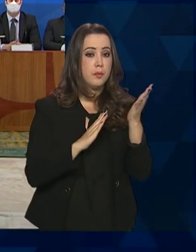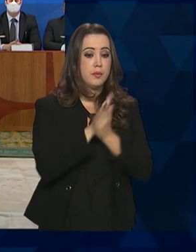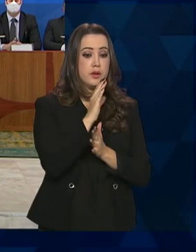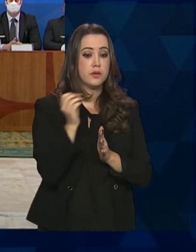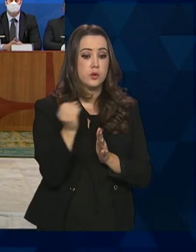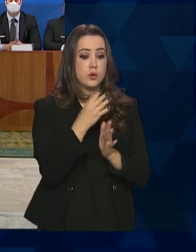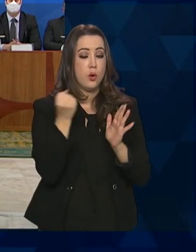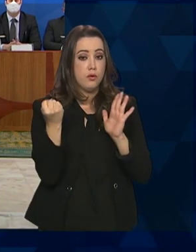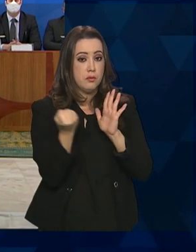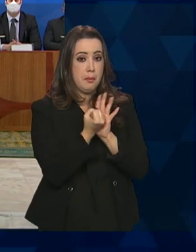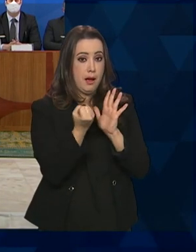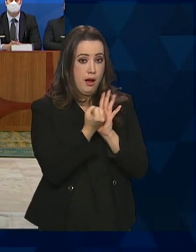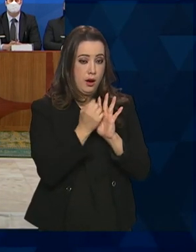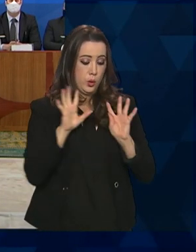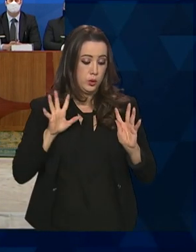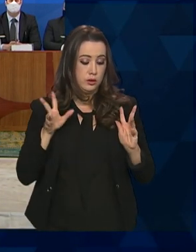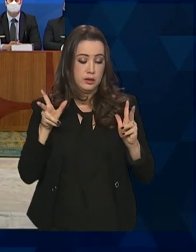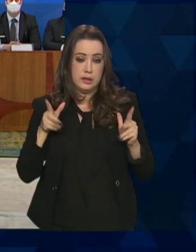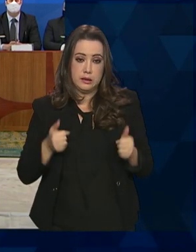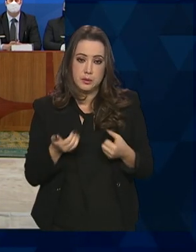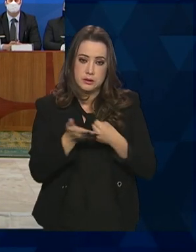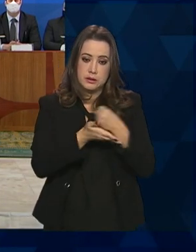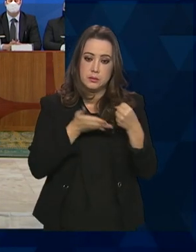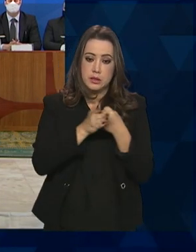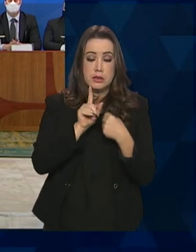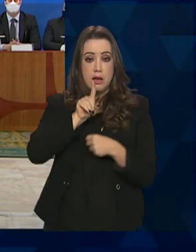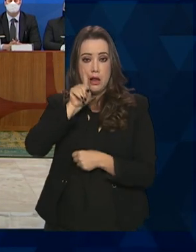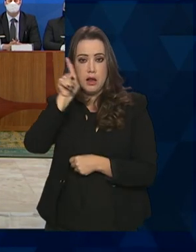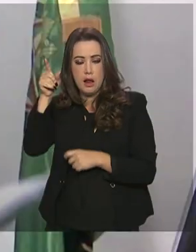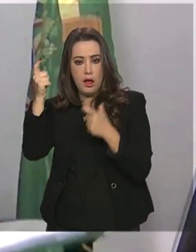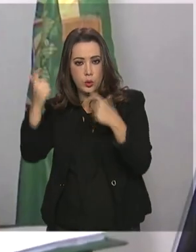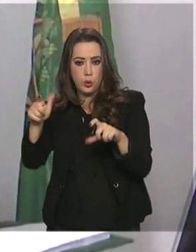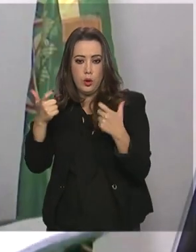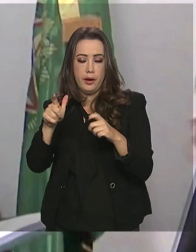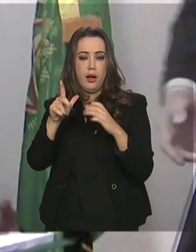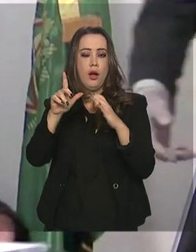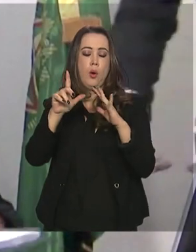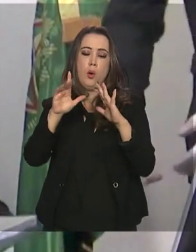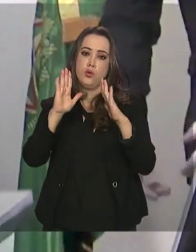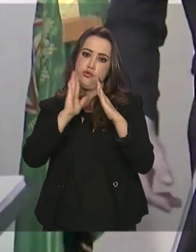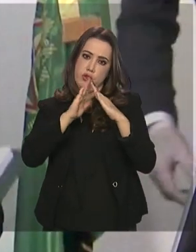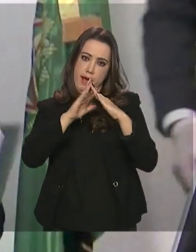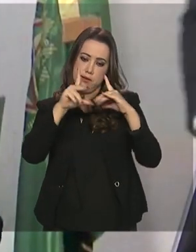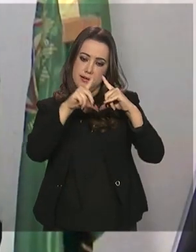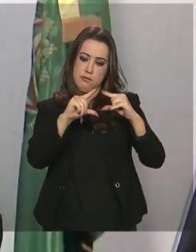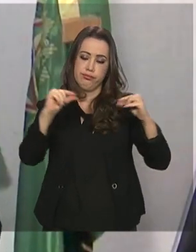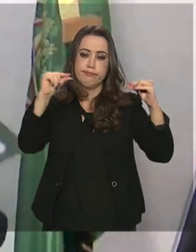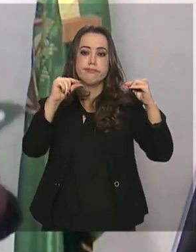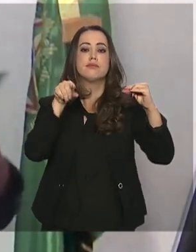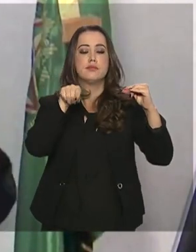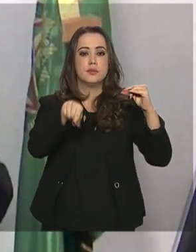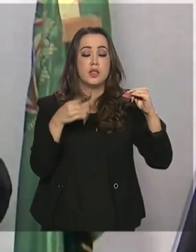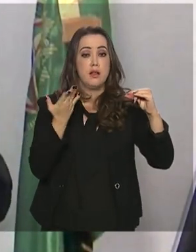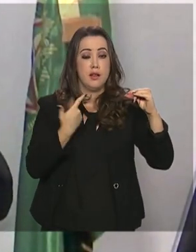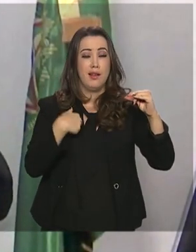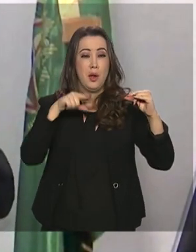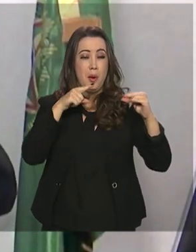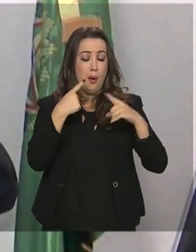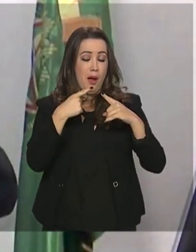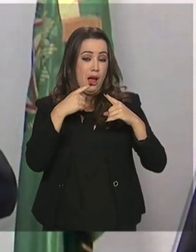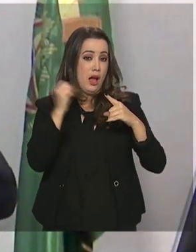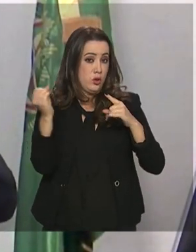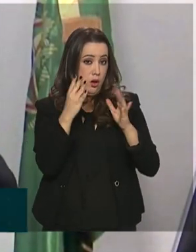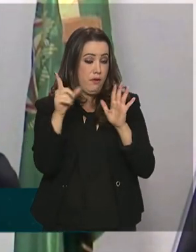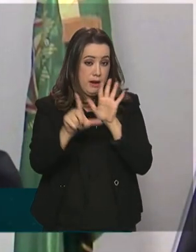novo marco do saneamento básico de lá do Palácio da Alvorada. A nova lei estabelece um prazo para o fim dos